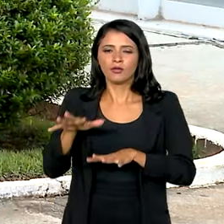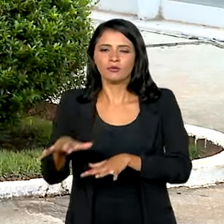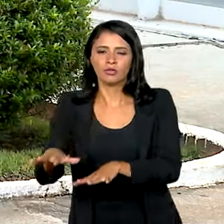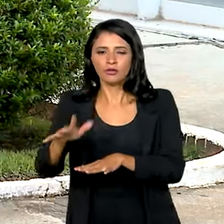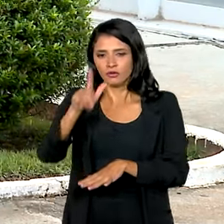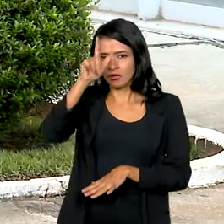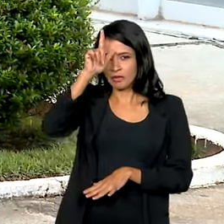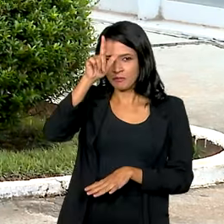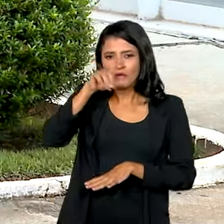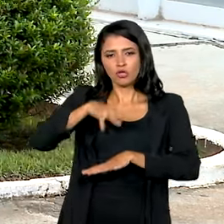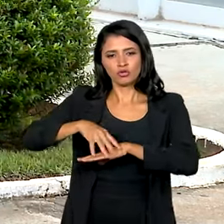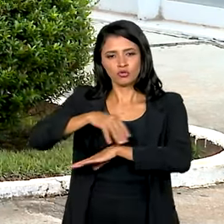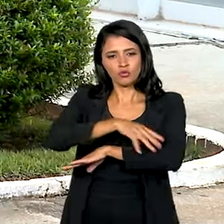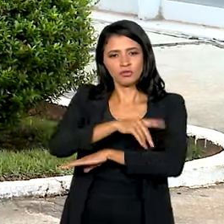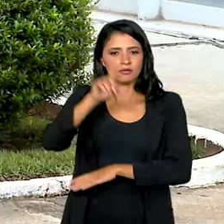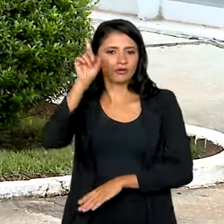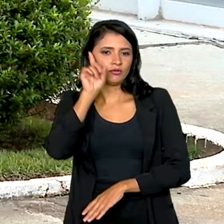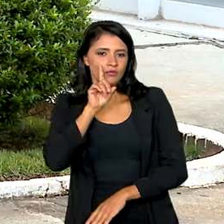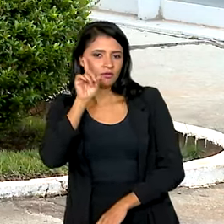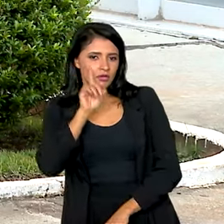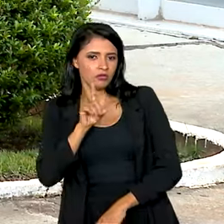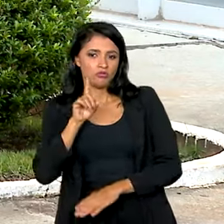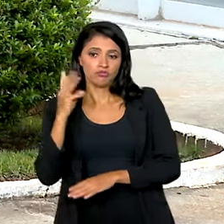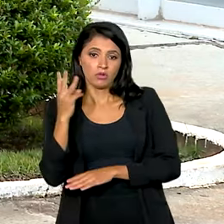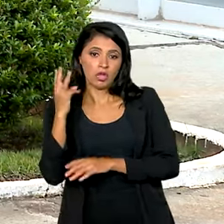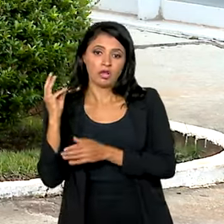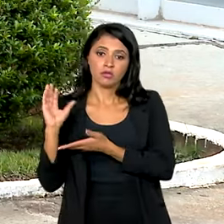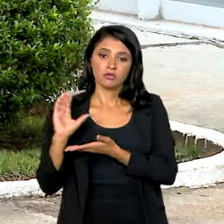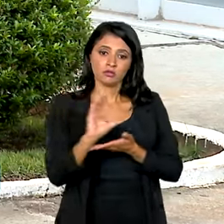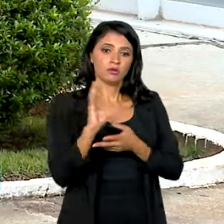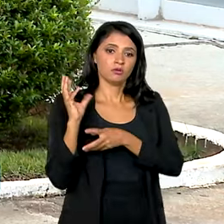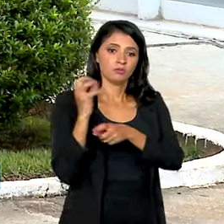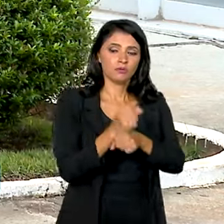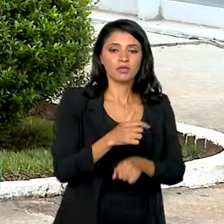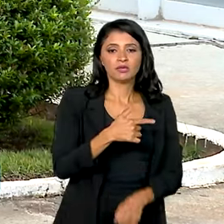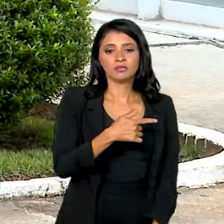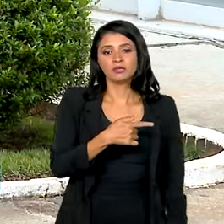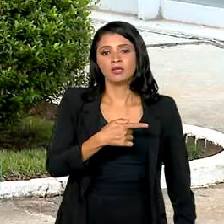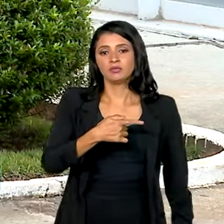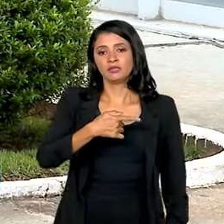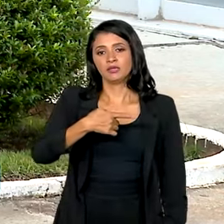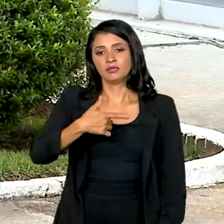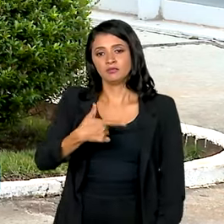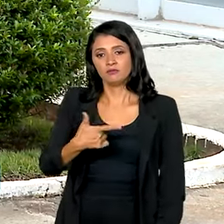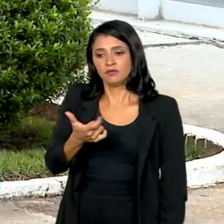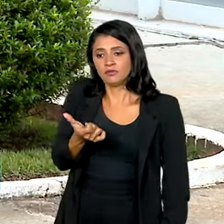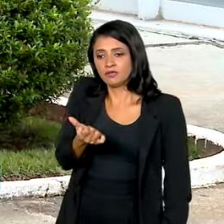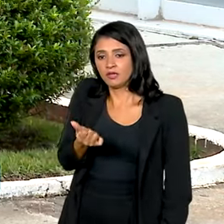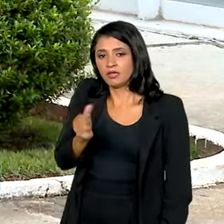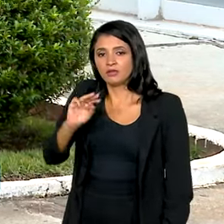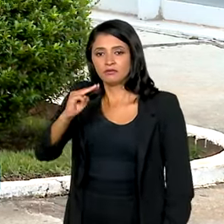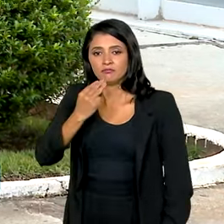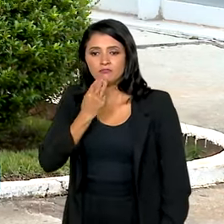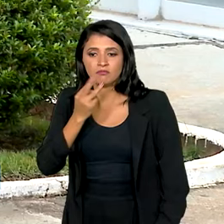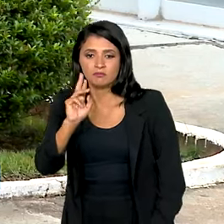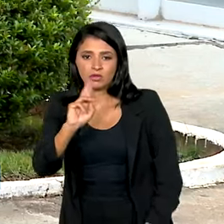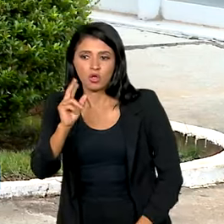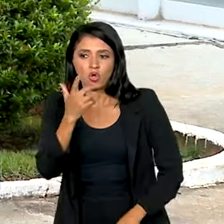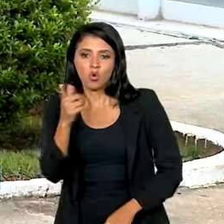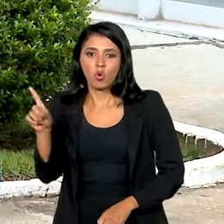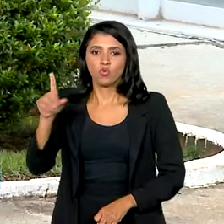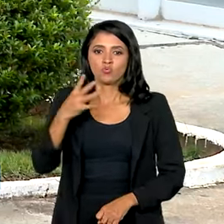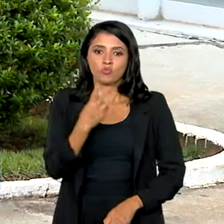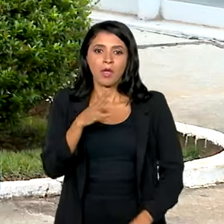Alemanha, Suíça e Estados Unidos, que juntos doaram a soma de 726 milhões de reais. Outros 3